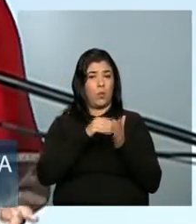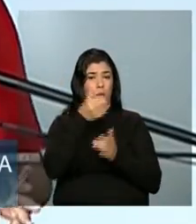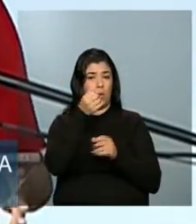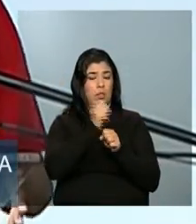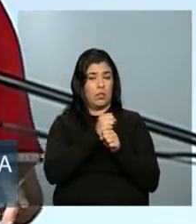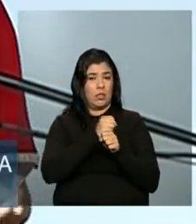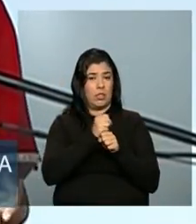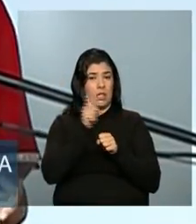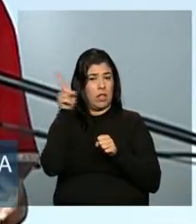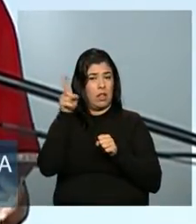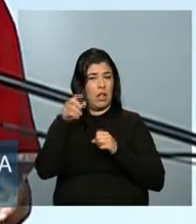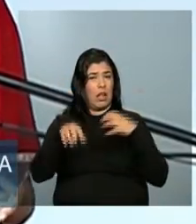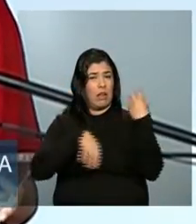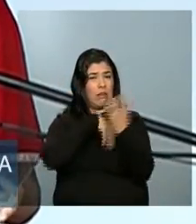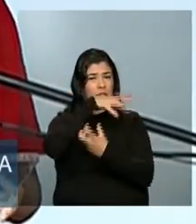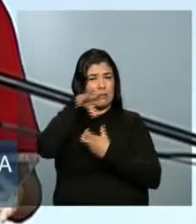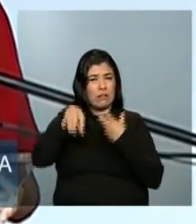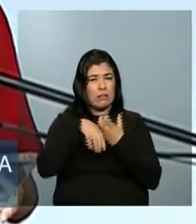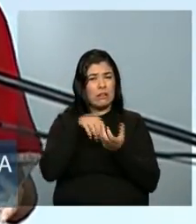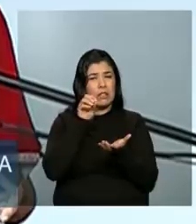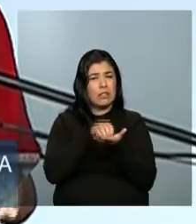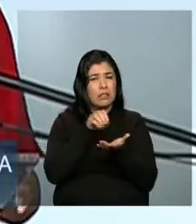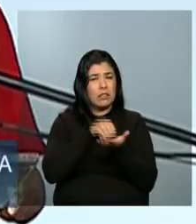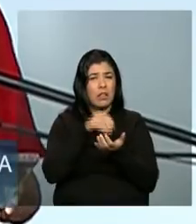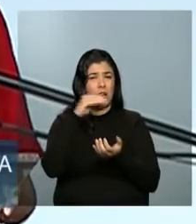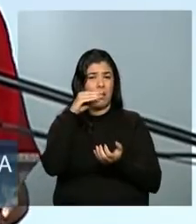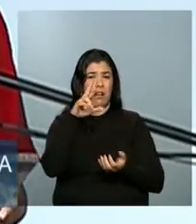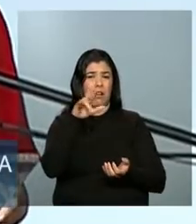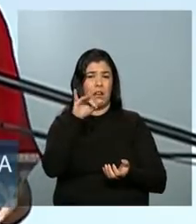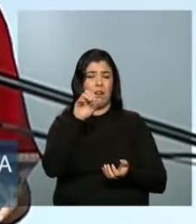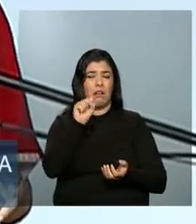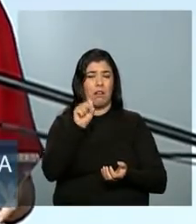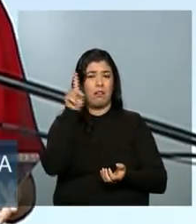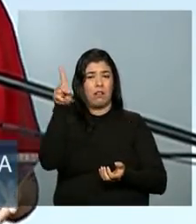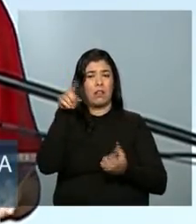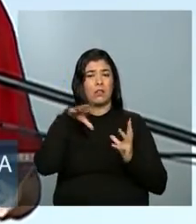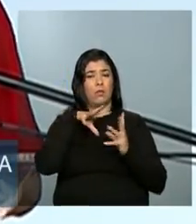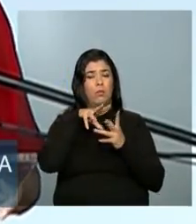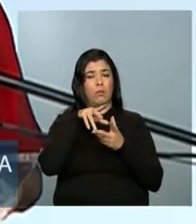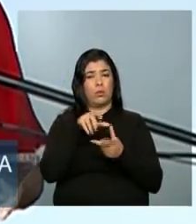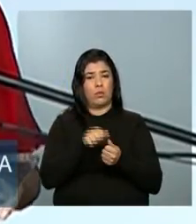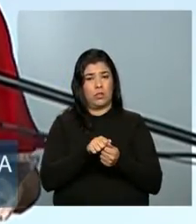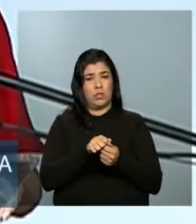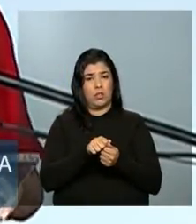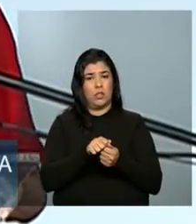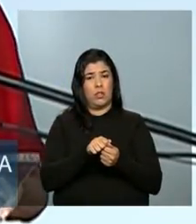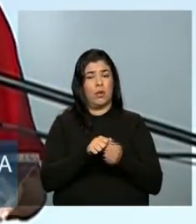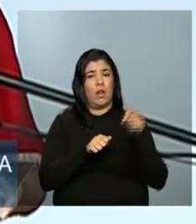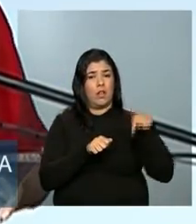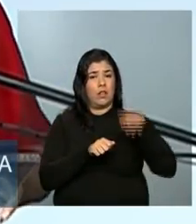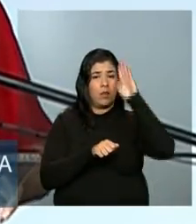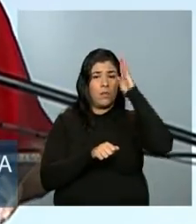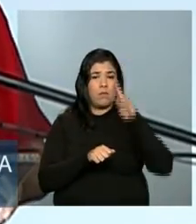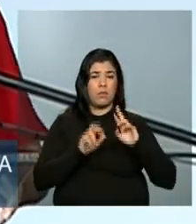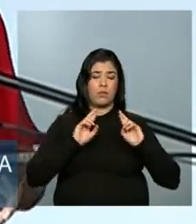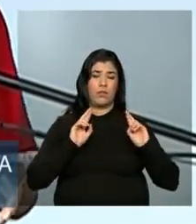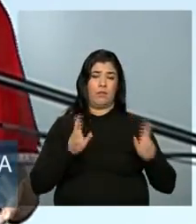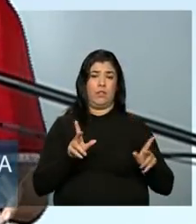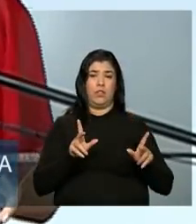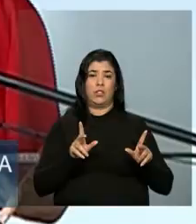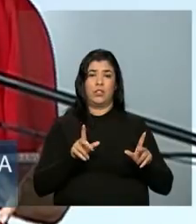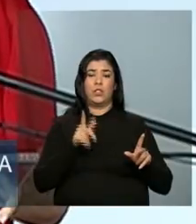anos da crise, nós tivemos uma redução do desemprego e um aumento